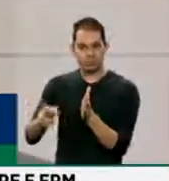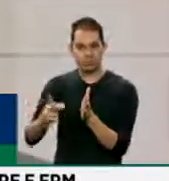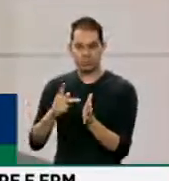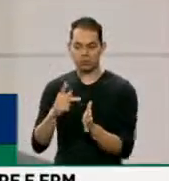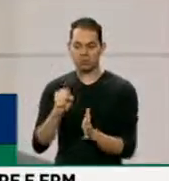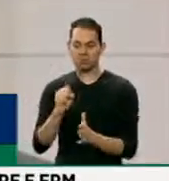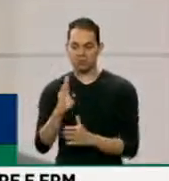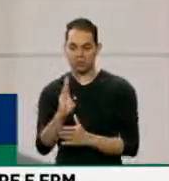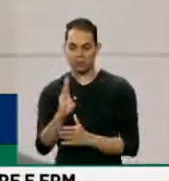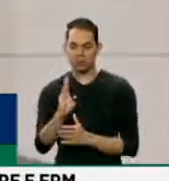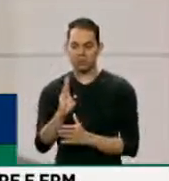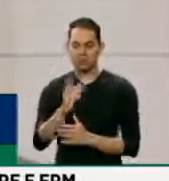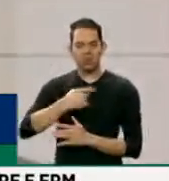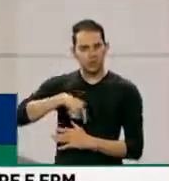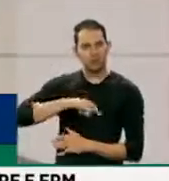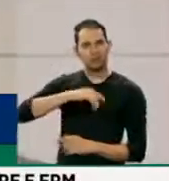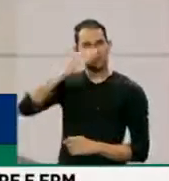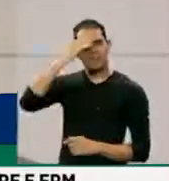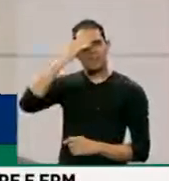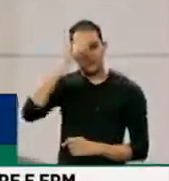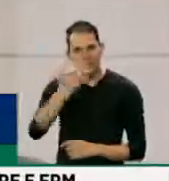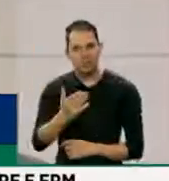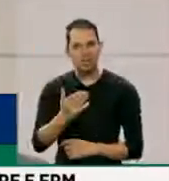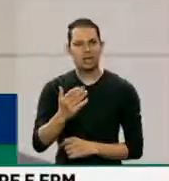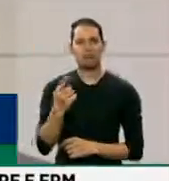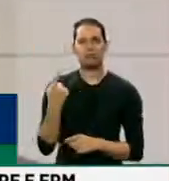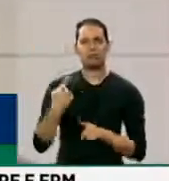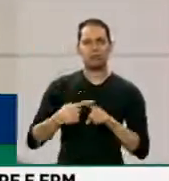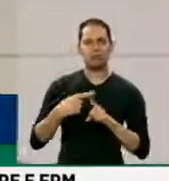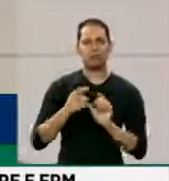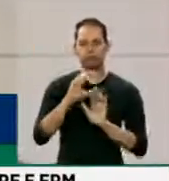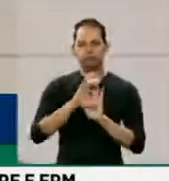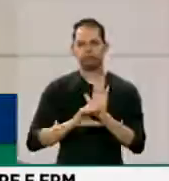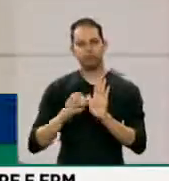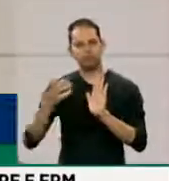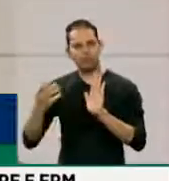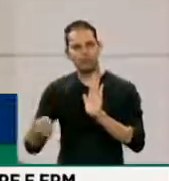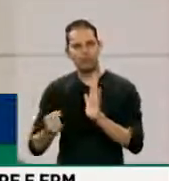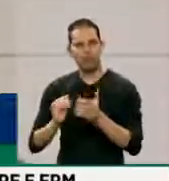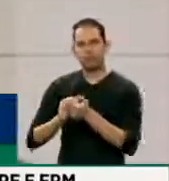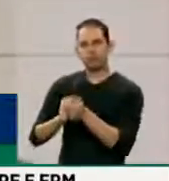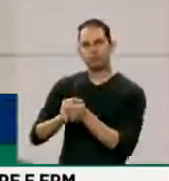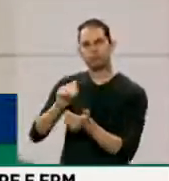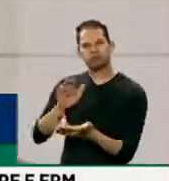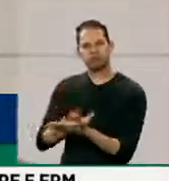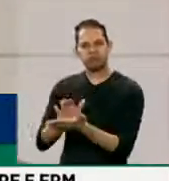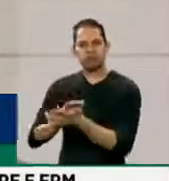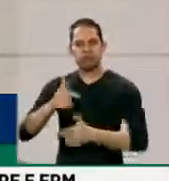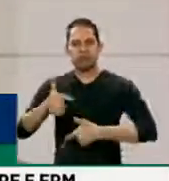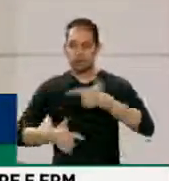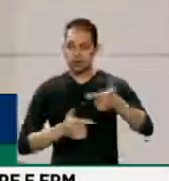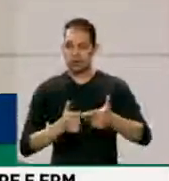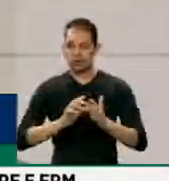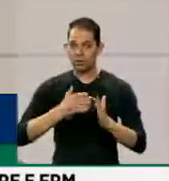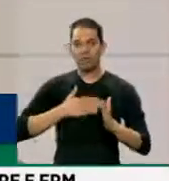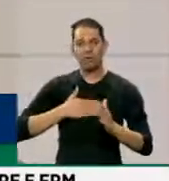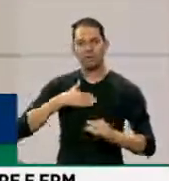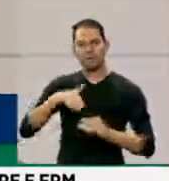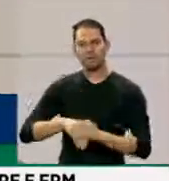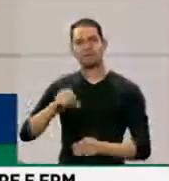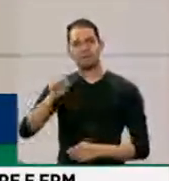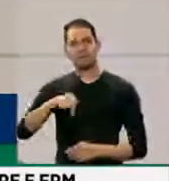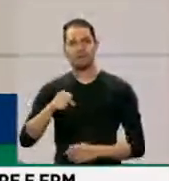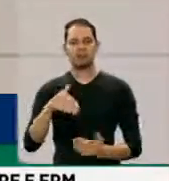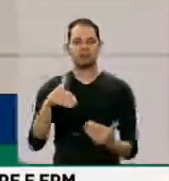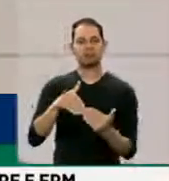De forma que nós queremos agradecer a ele o acatamento dessa emenda, cumprimentá-lo pelo trabalho e dizer que o PSB votará sim